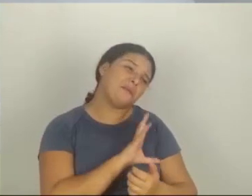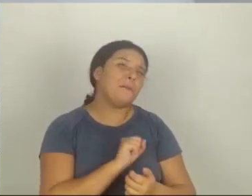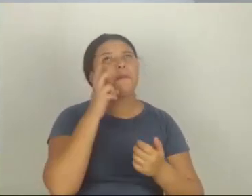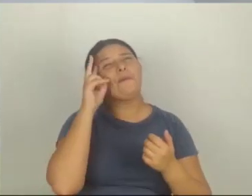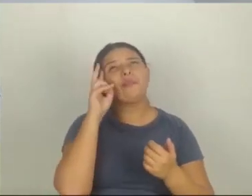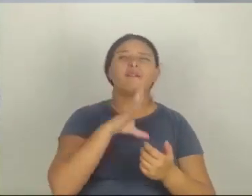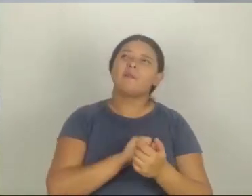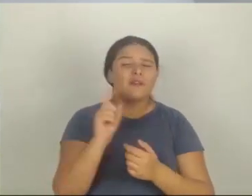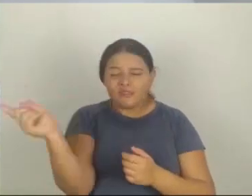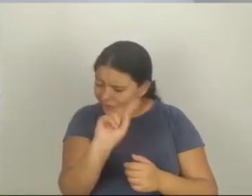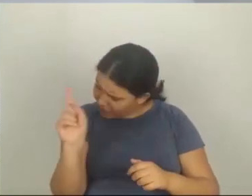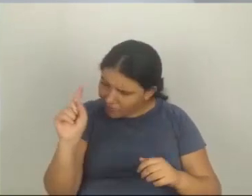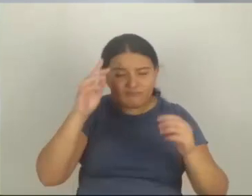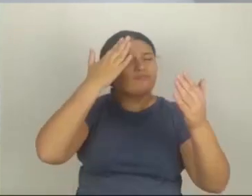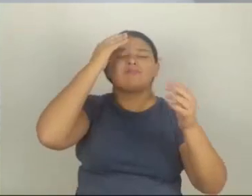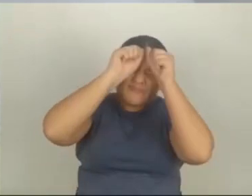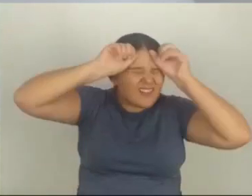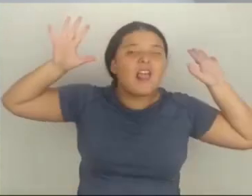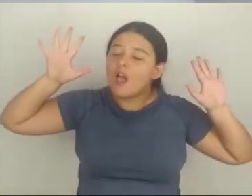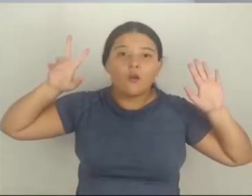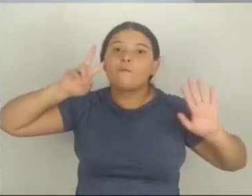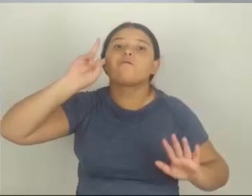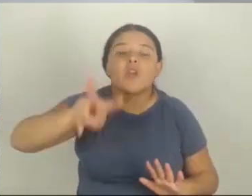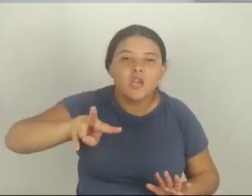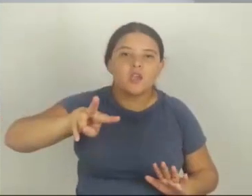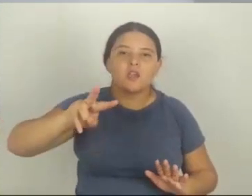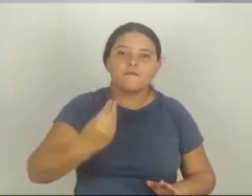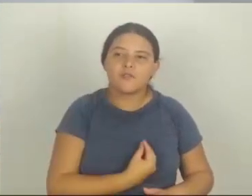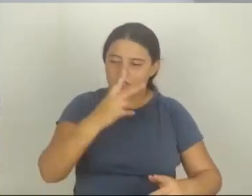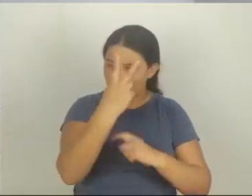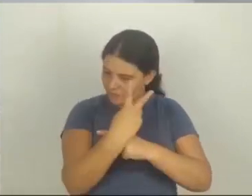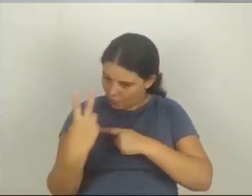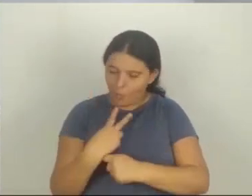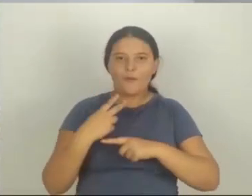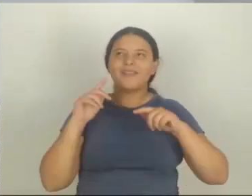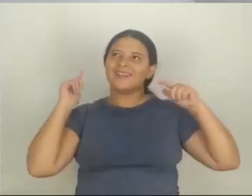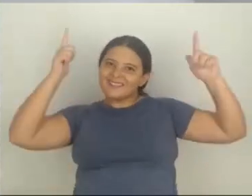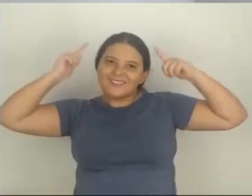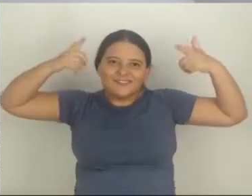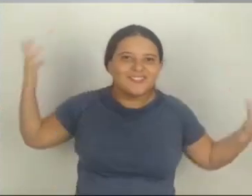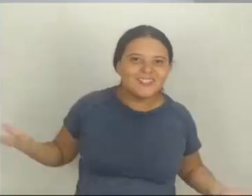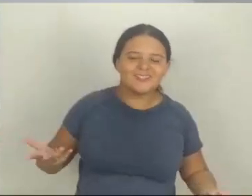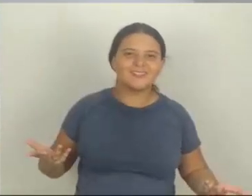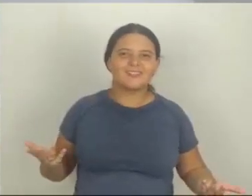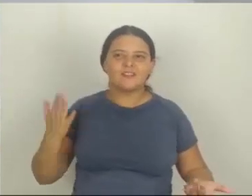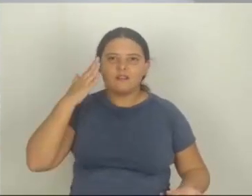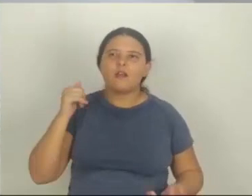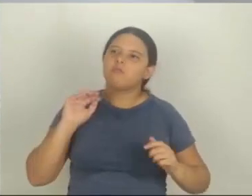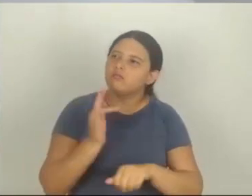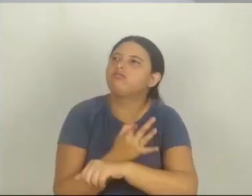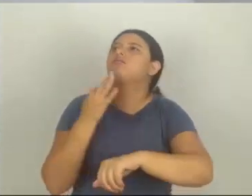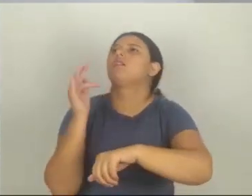vocês mesmas. E tomem as rédeas das suas vidas. Virem a página, se cuidem, se divirtam, né? Nada de ficar